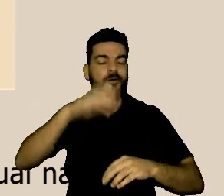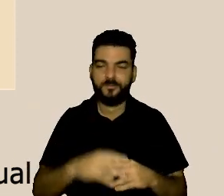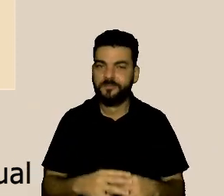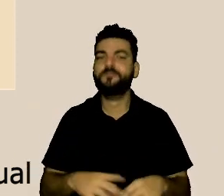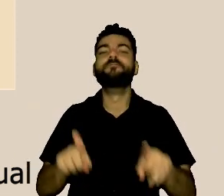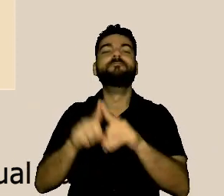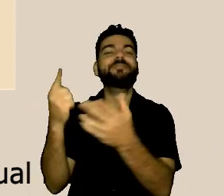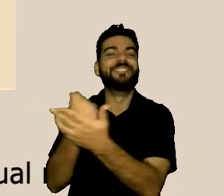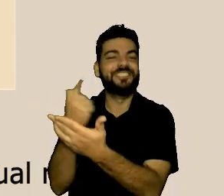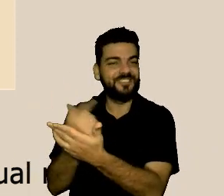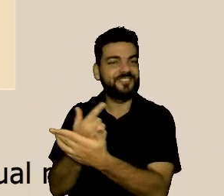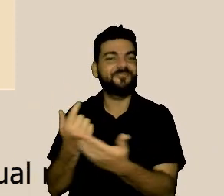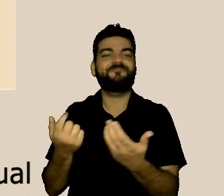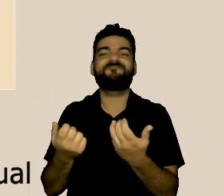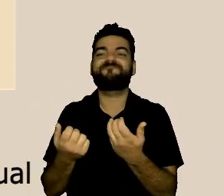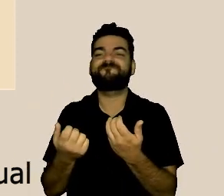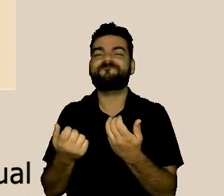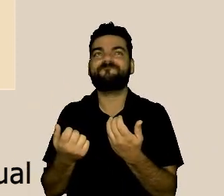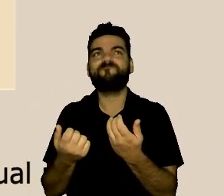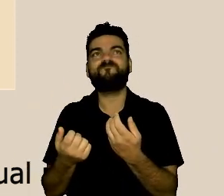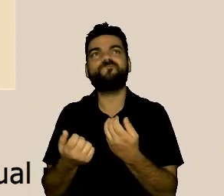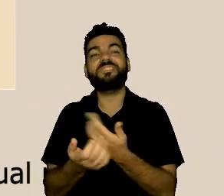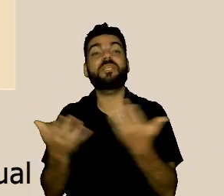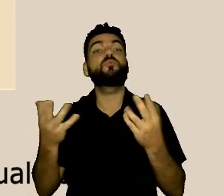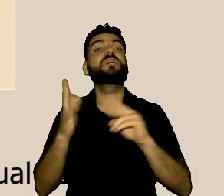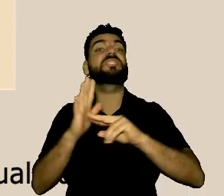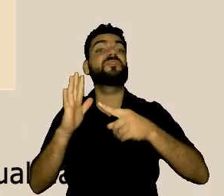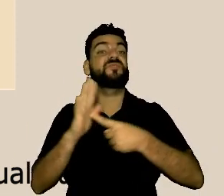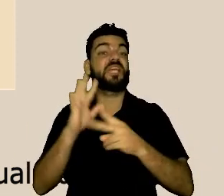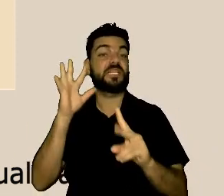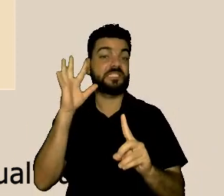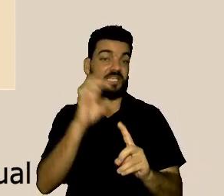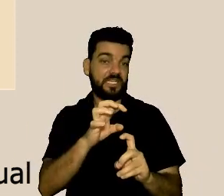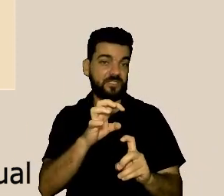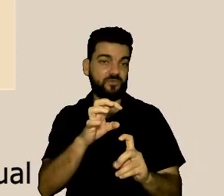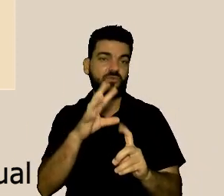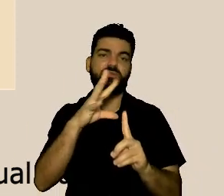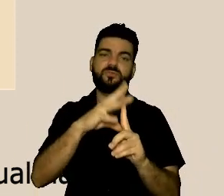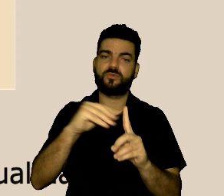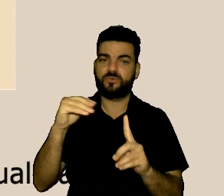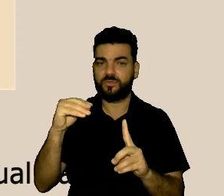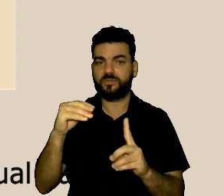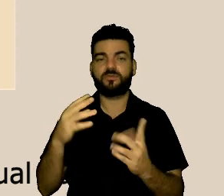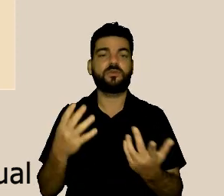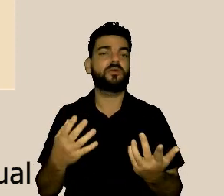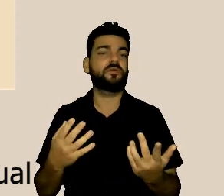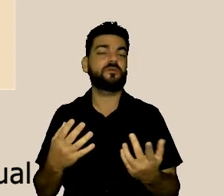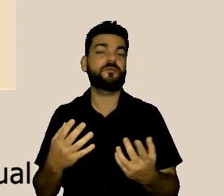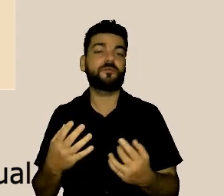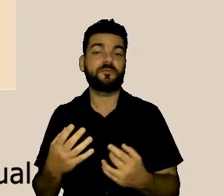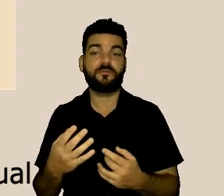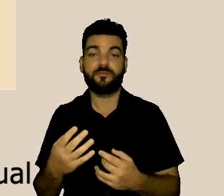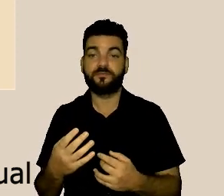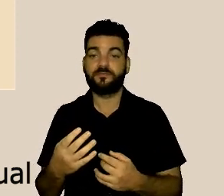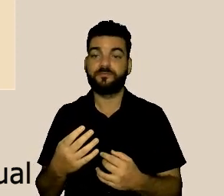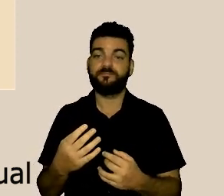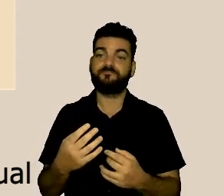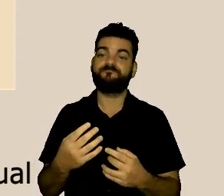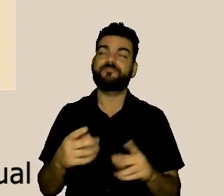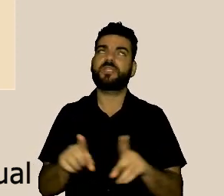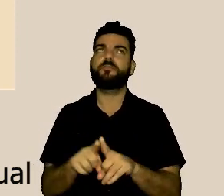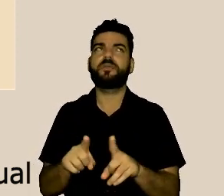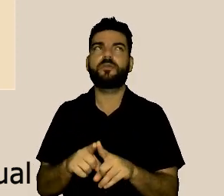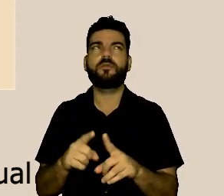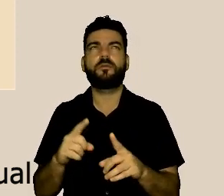cartilha que falasse do assédio, estava falando do assédio moral, do assédio sexual. A gente